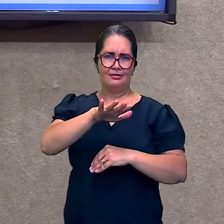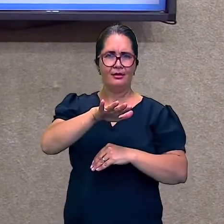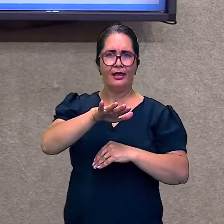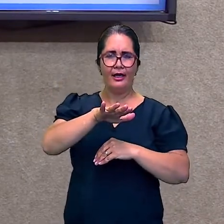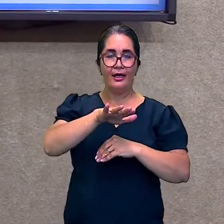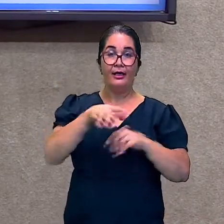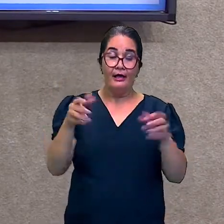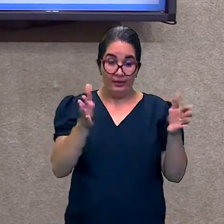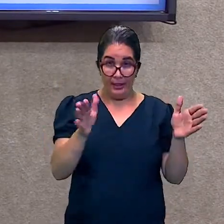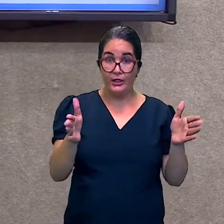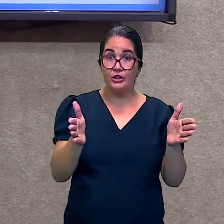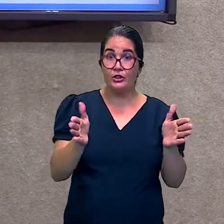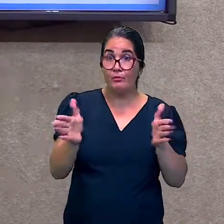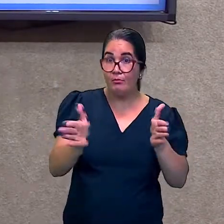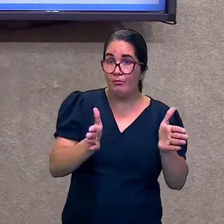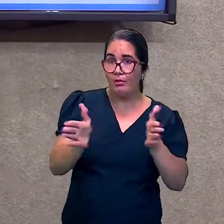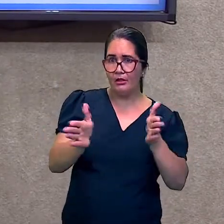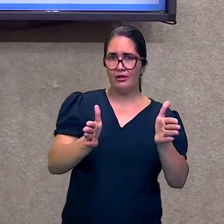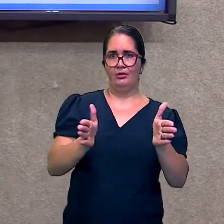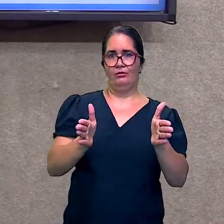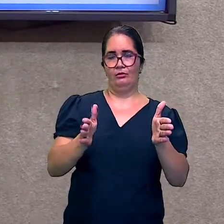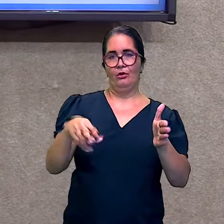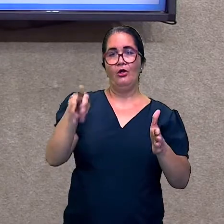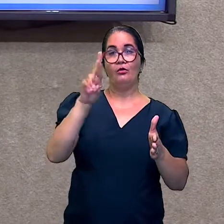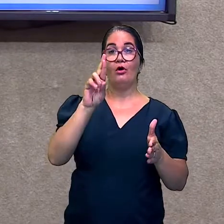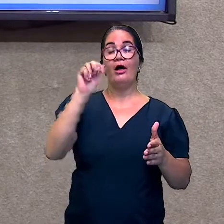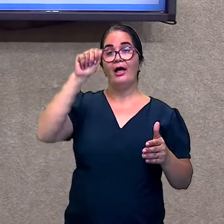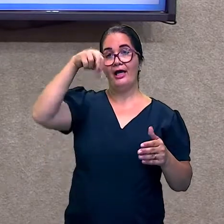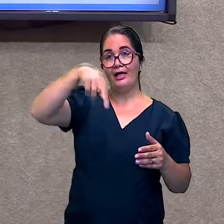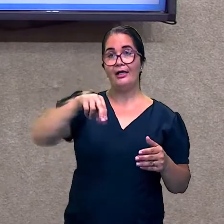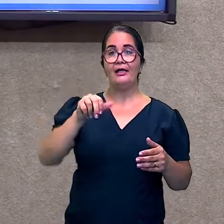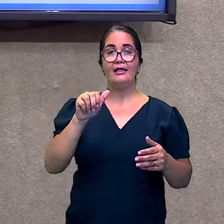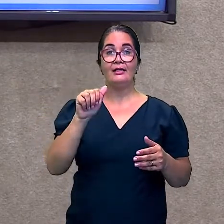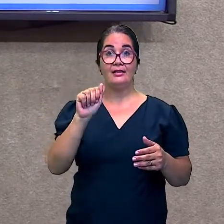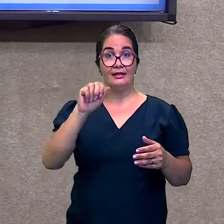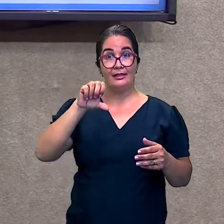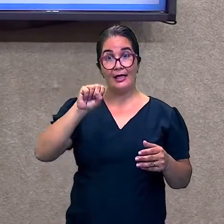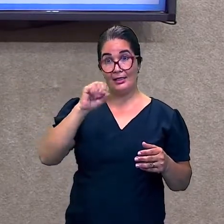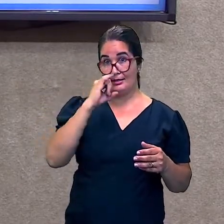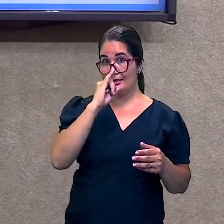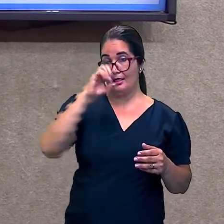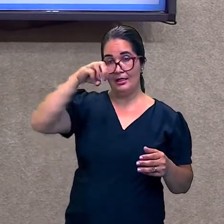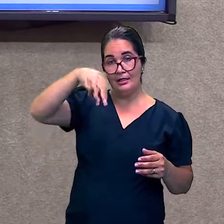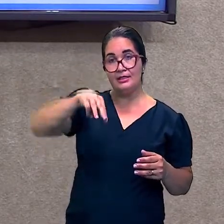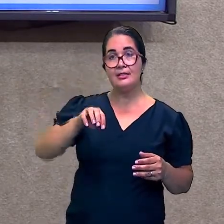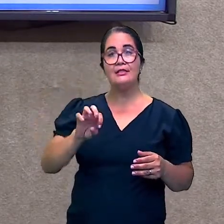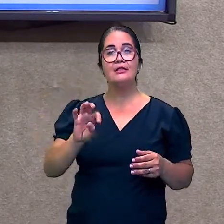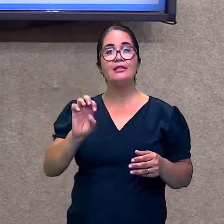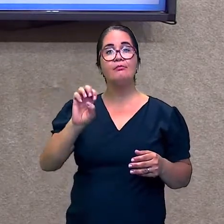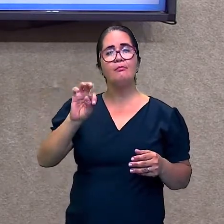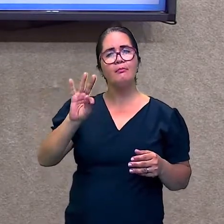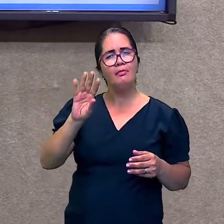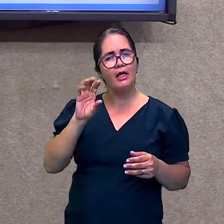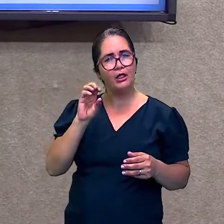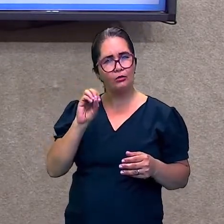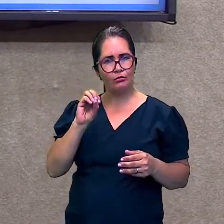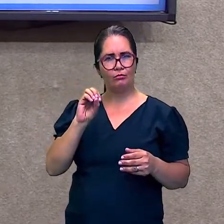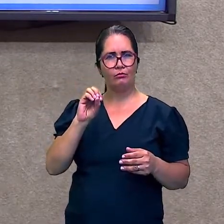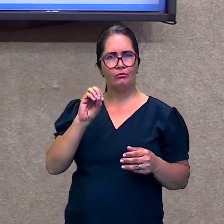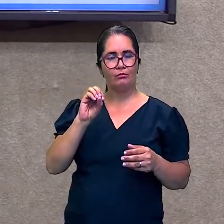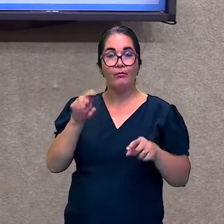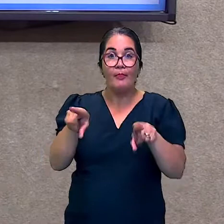Temos também. A literatura. A literatura. Ela vem. Com o